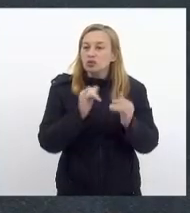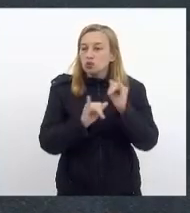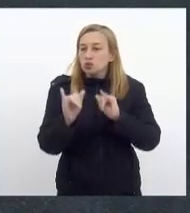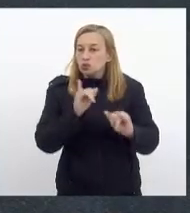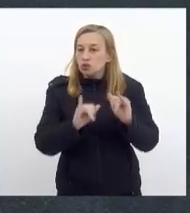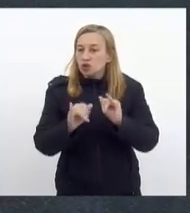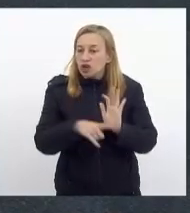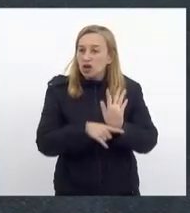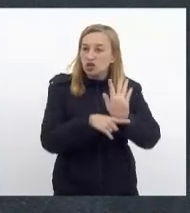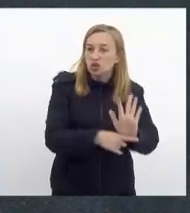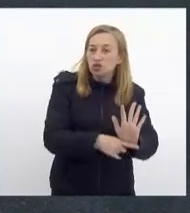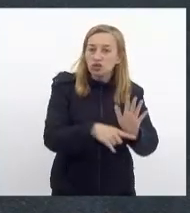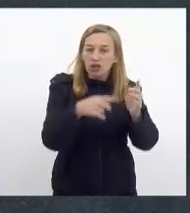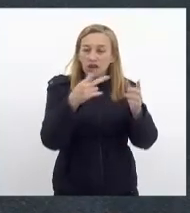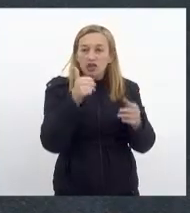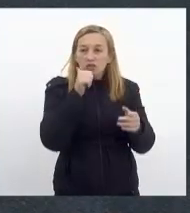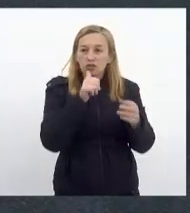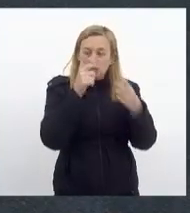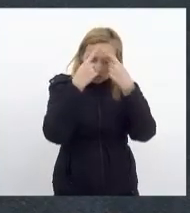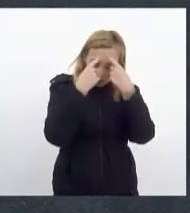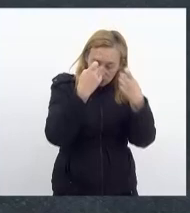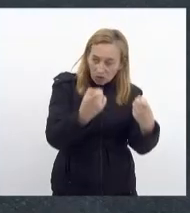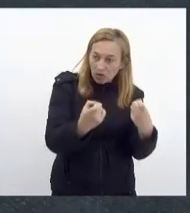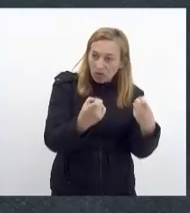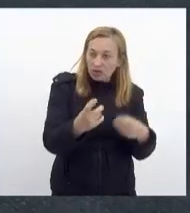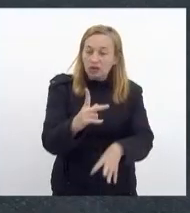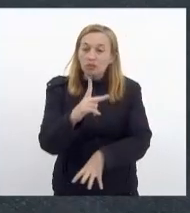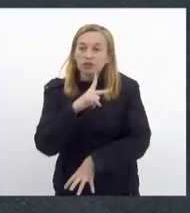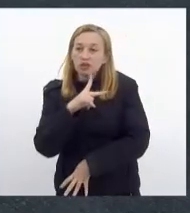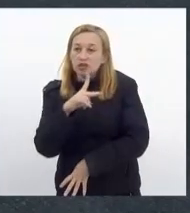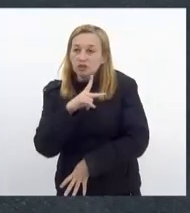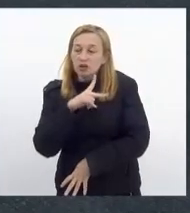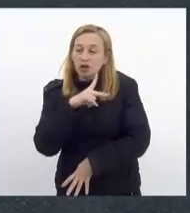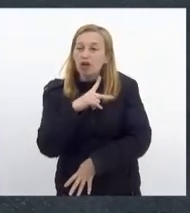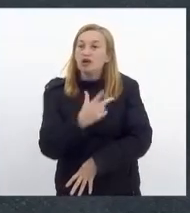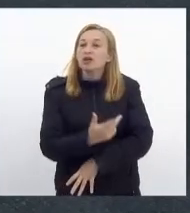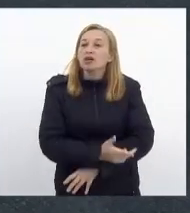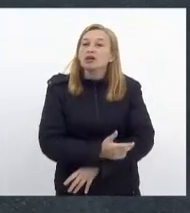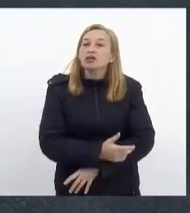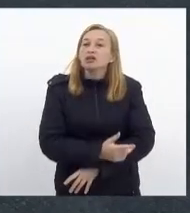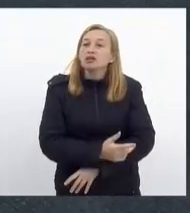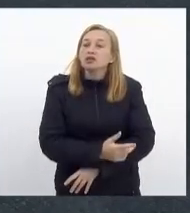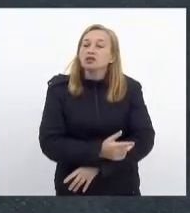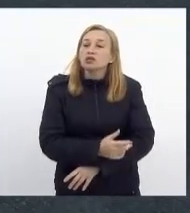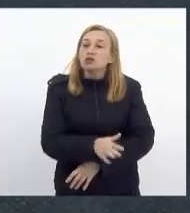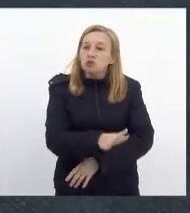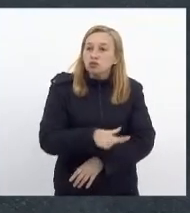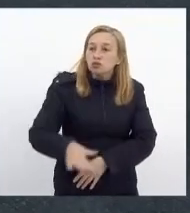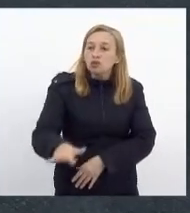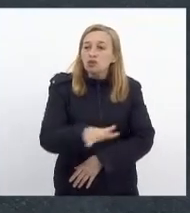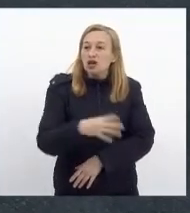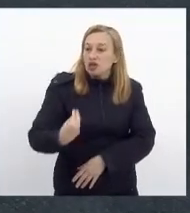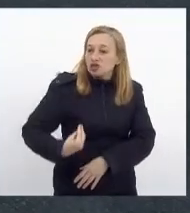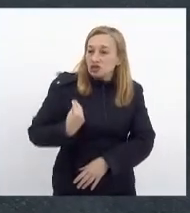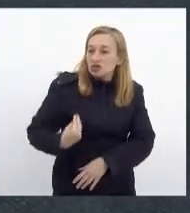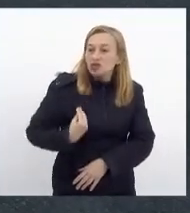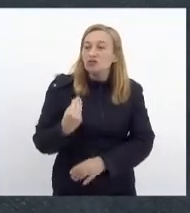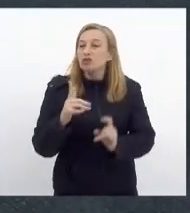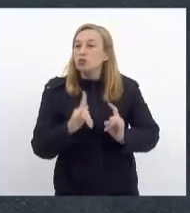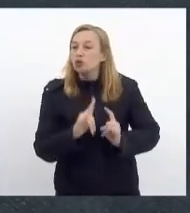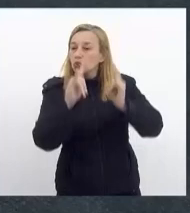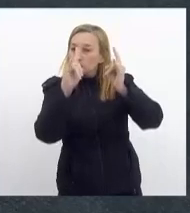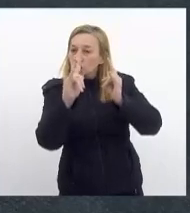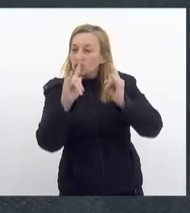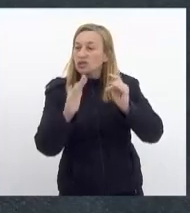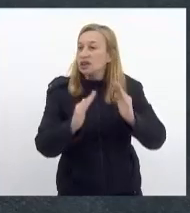as vítimas de violência, e, em particular, na tentativa de que os espaços de convivência, os condomínios,